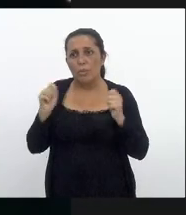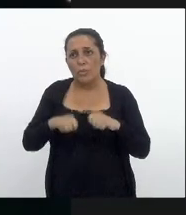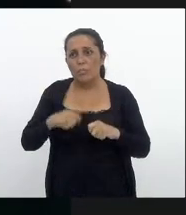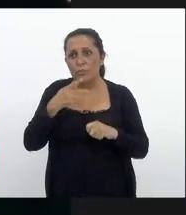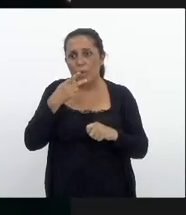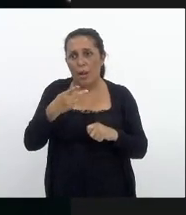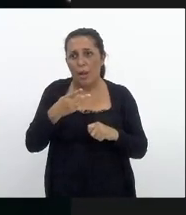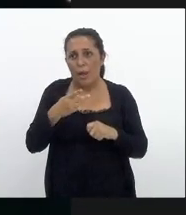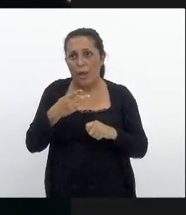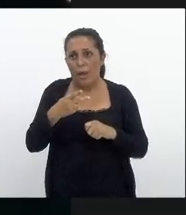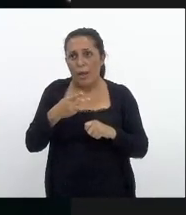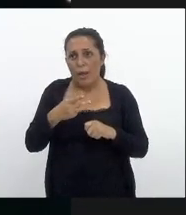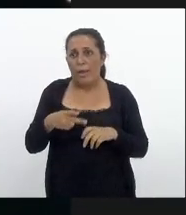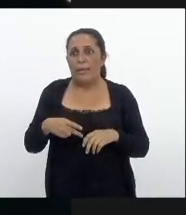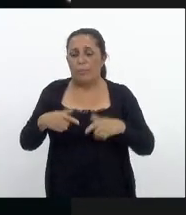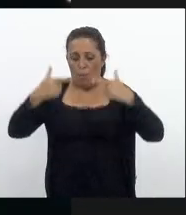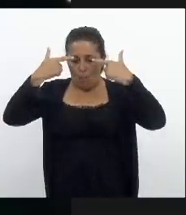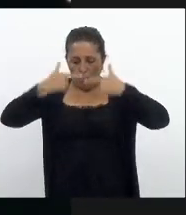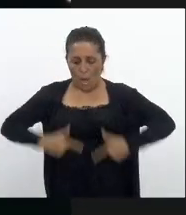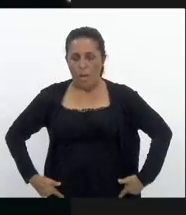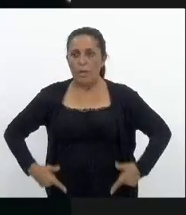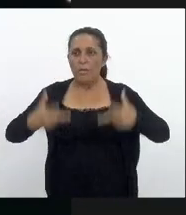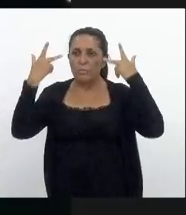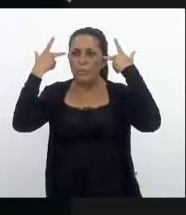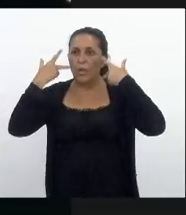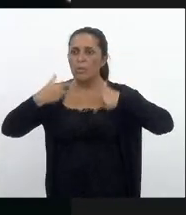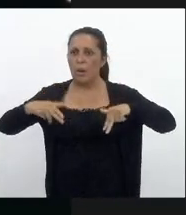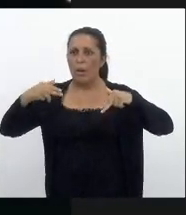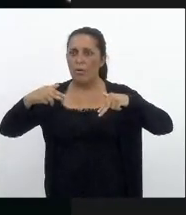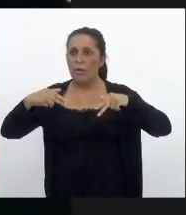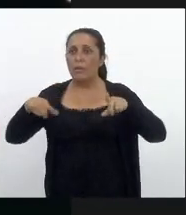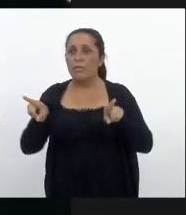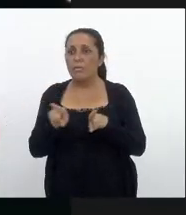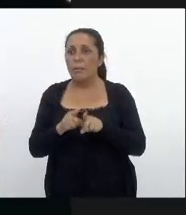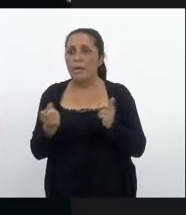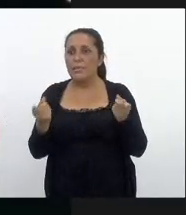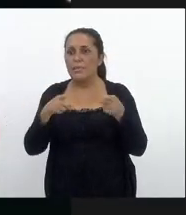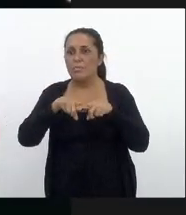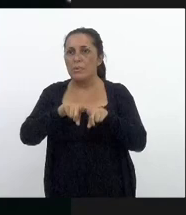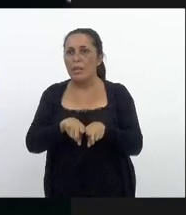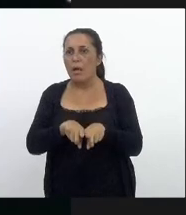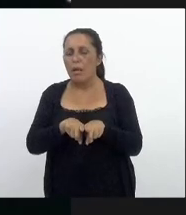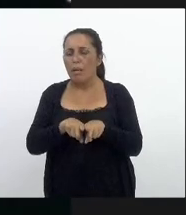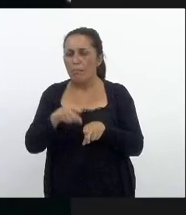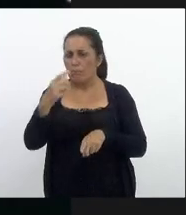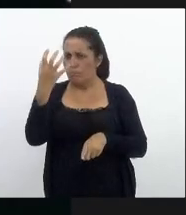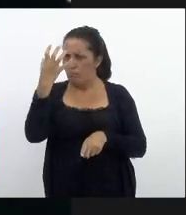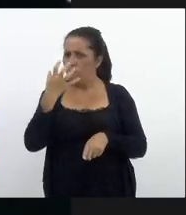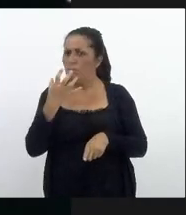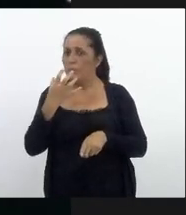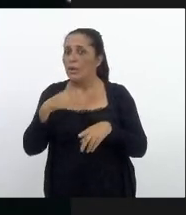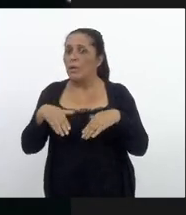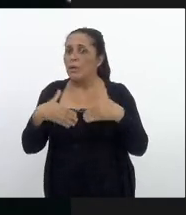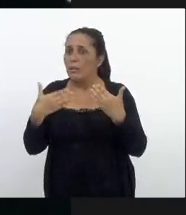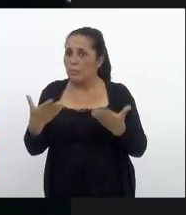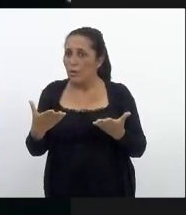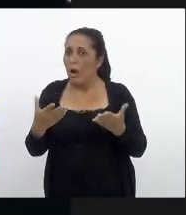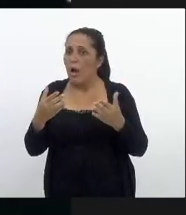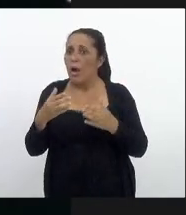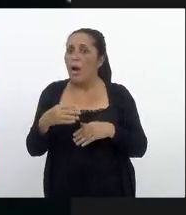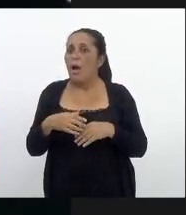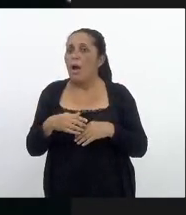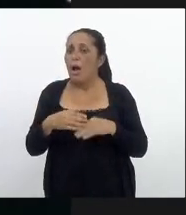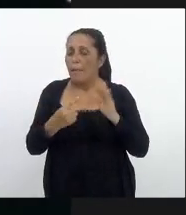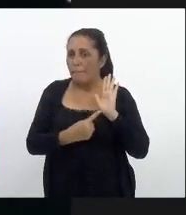que a imunidade natural conferiria também imunidade similar ou até mais robusta então dessa forma a